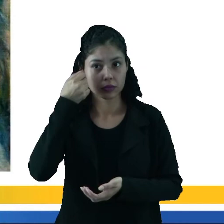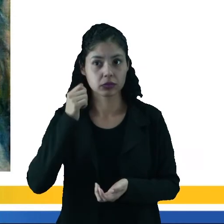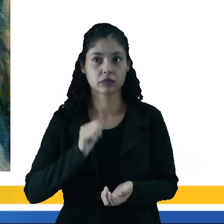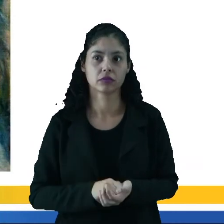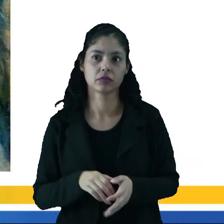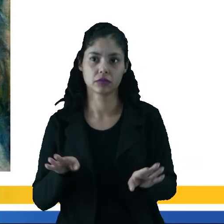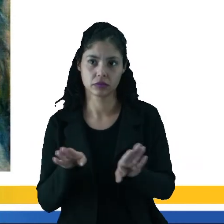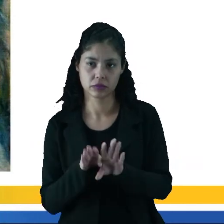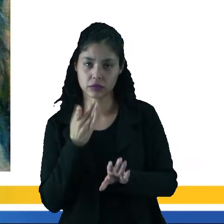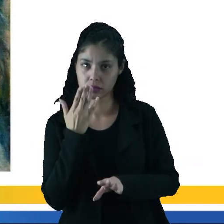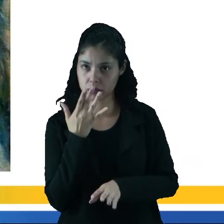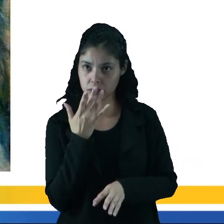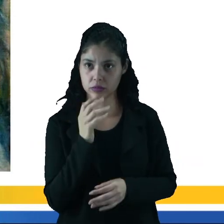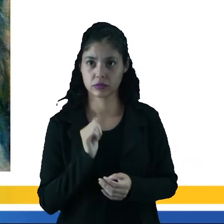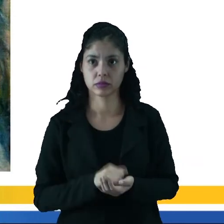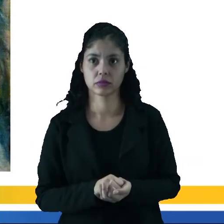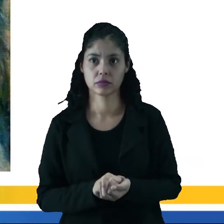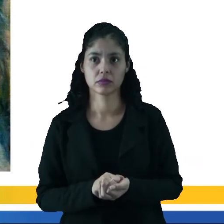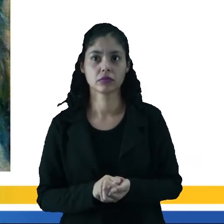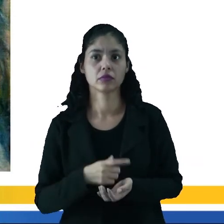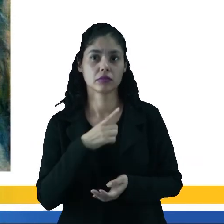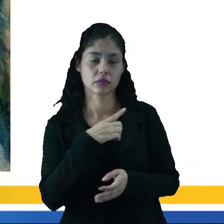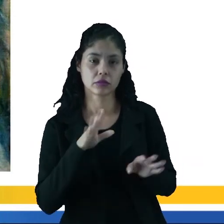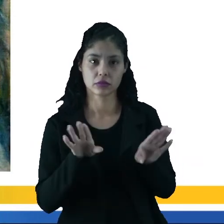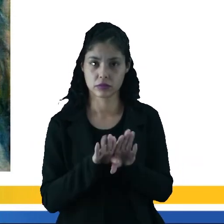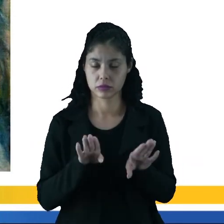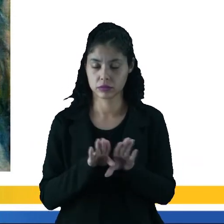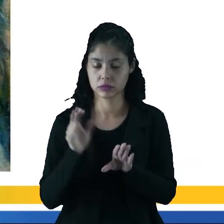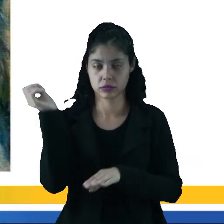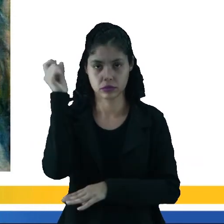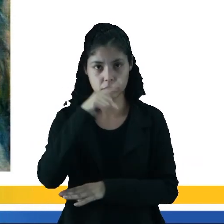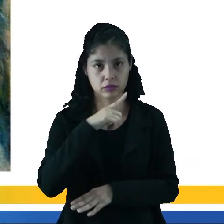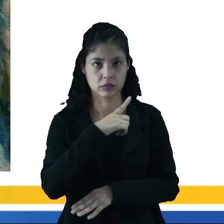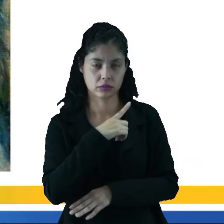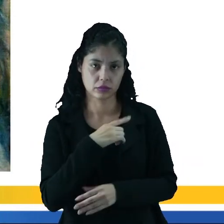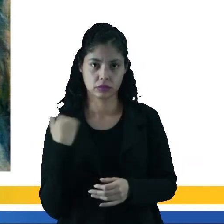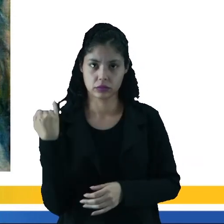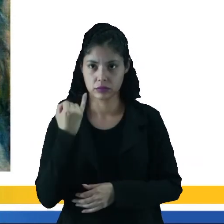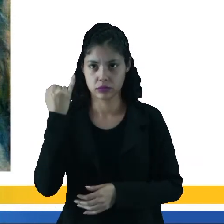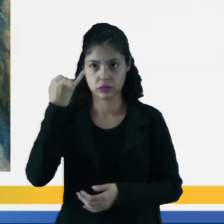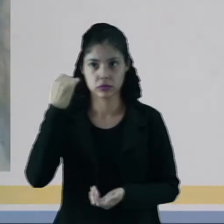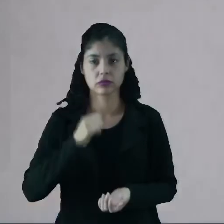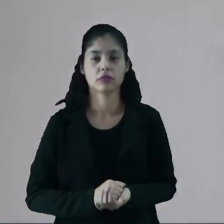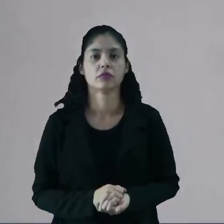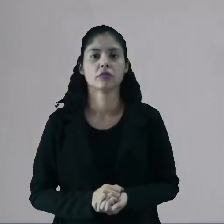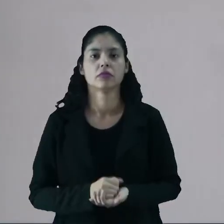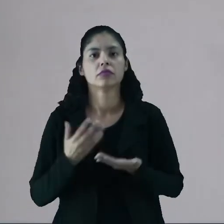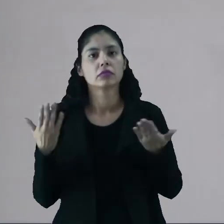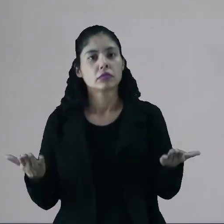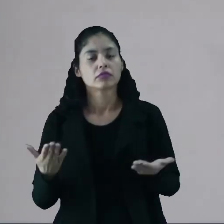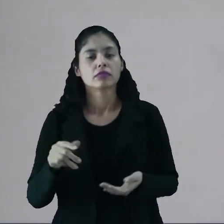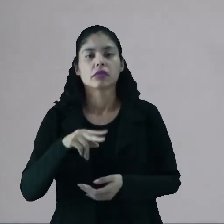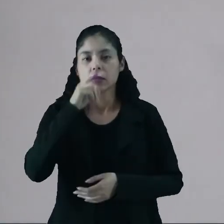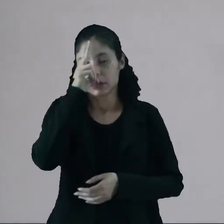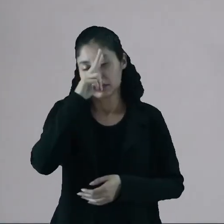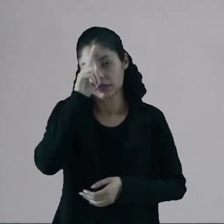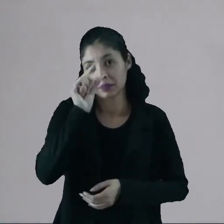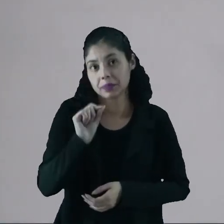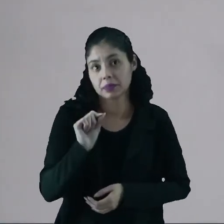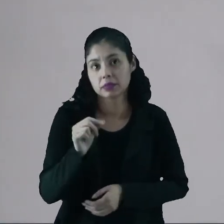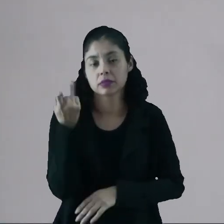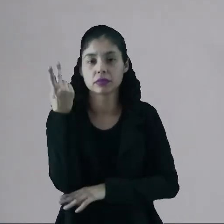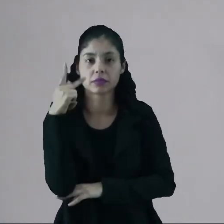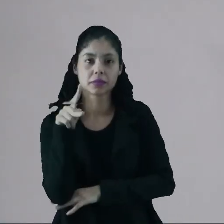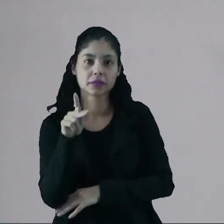as sombras também são coloridas, e o efeito que a luz faz é muito importante. Eu quero só ressaltar que nesse